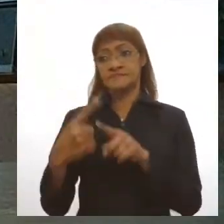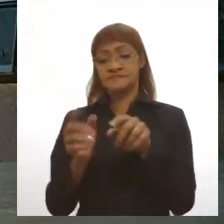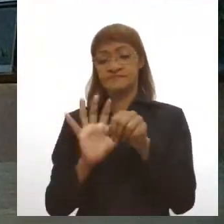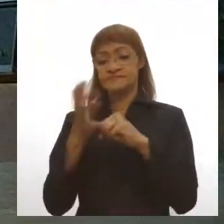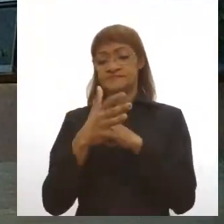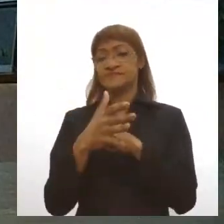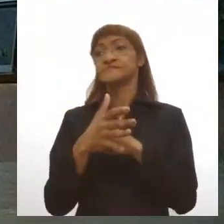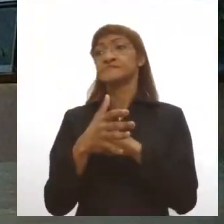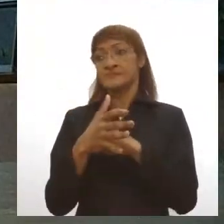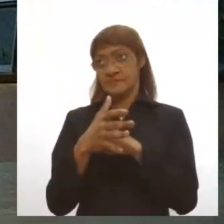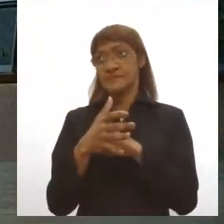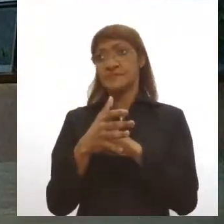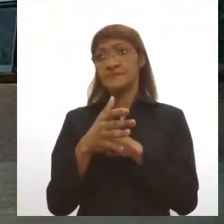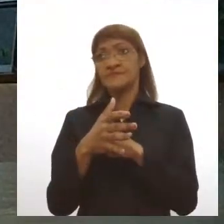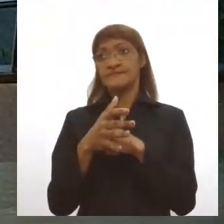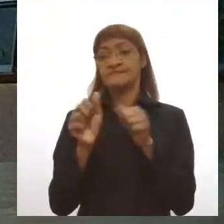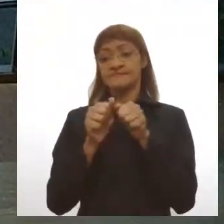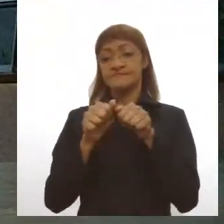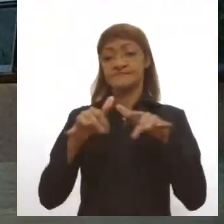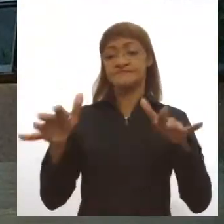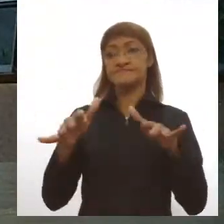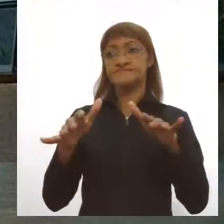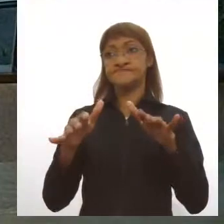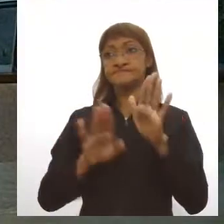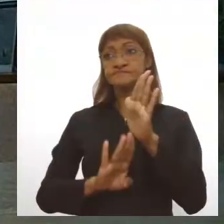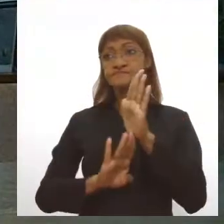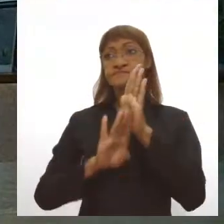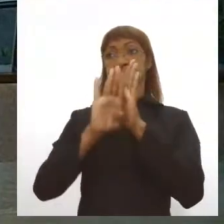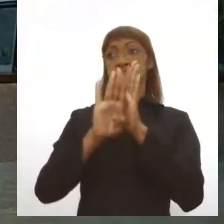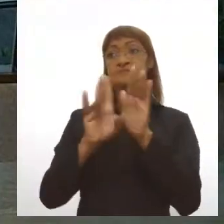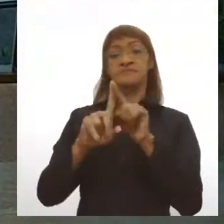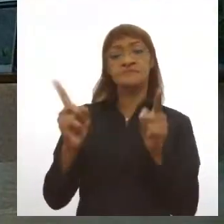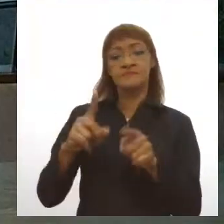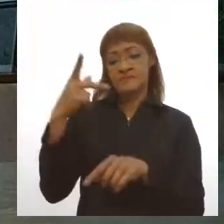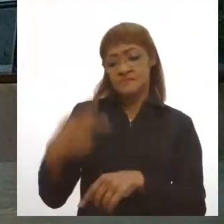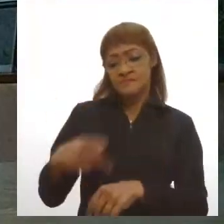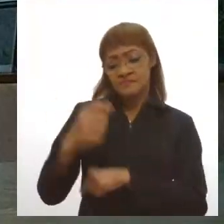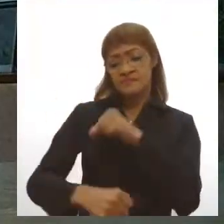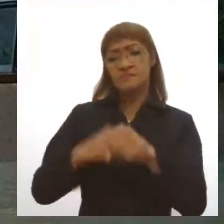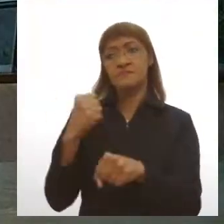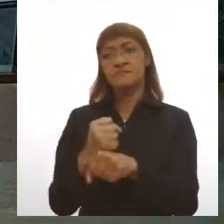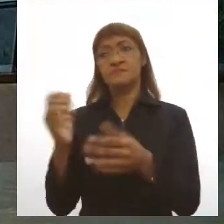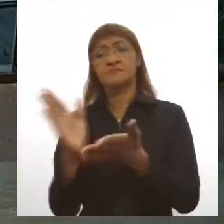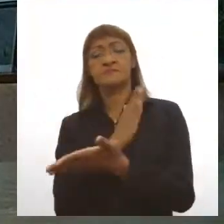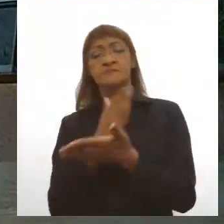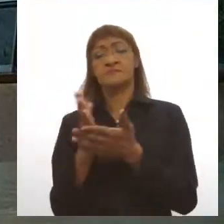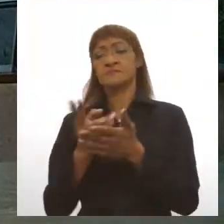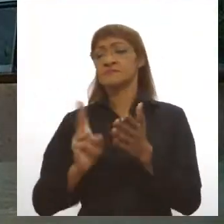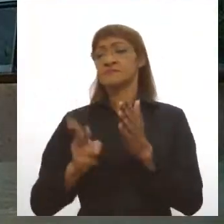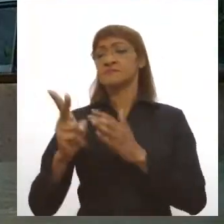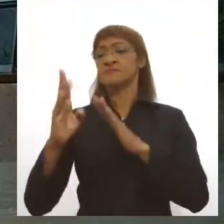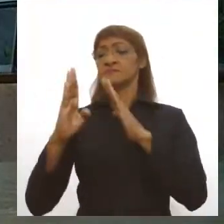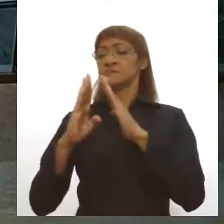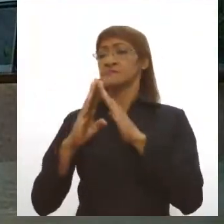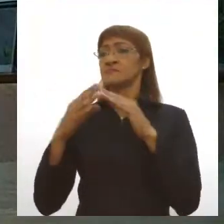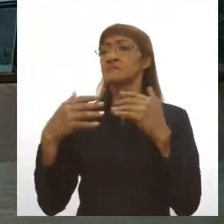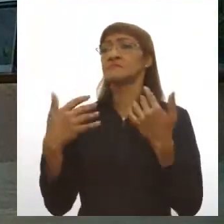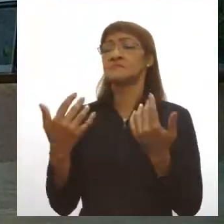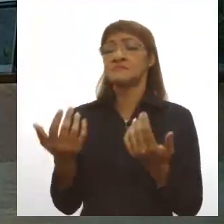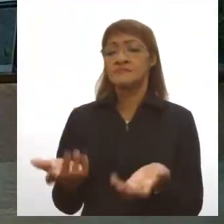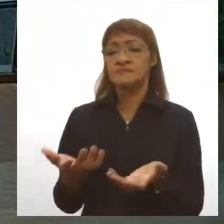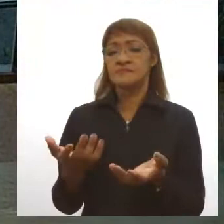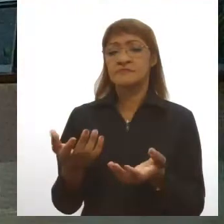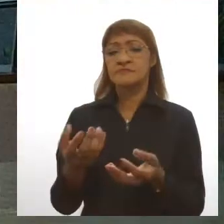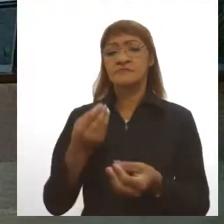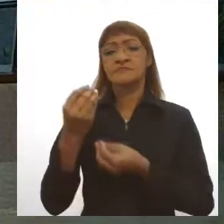-19. Mas a gente percebe, inclusive, que as pessoas durante todo esse ano, algumas permaneceram em casa, né? E aí tem a questão da